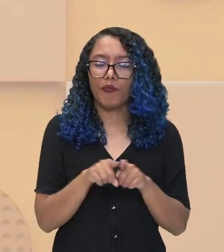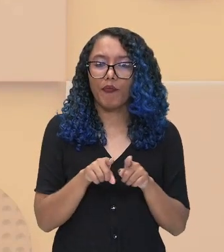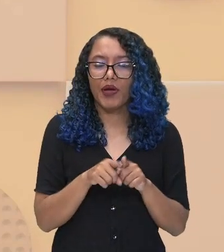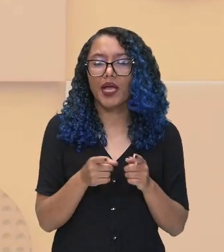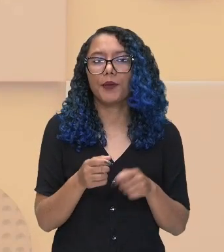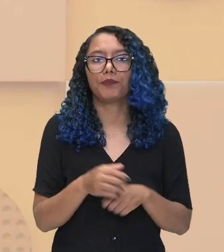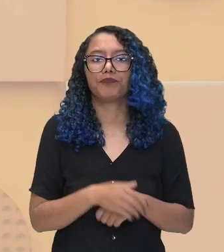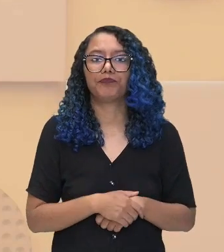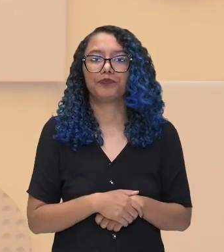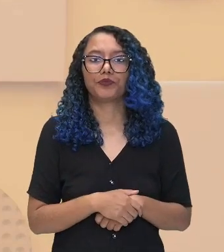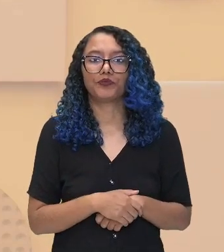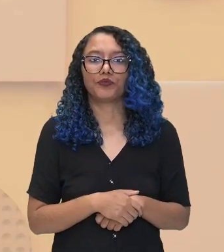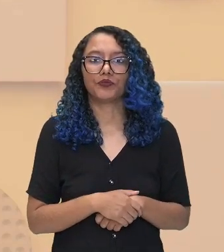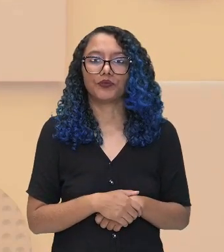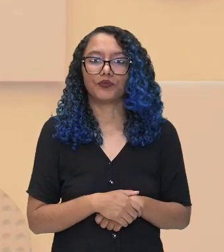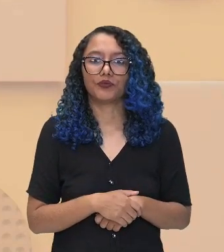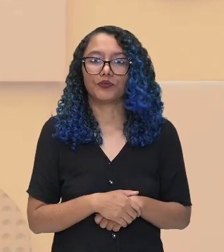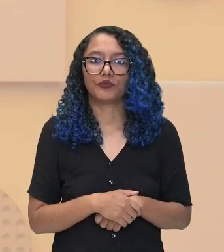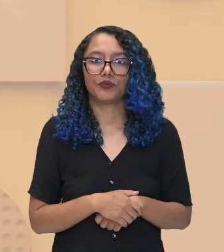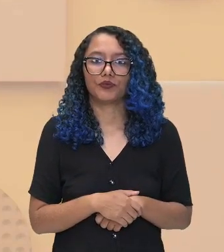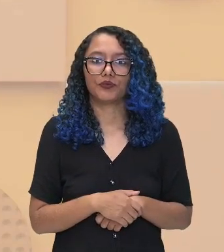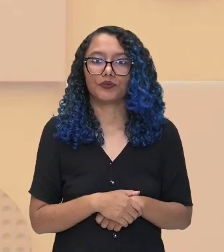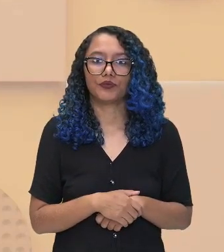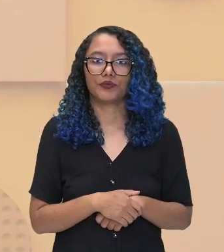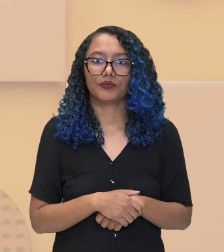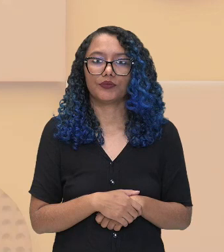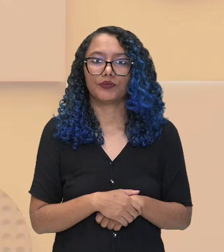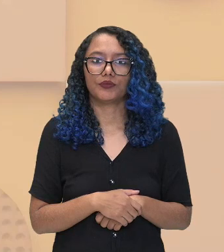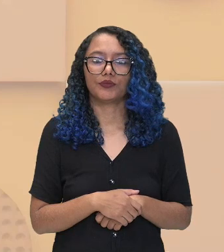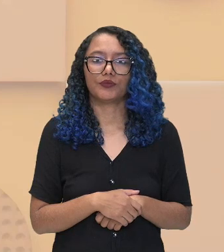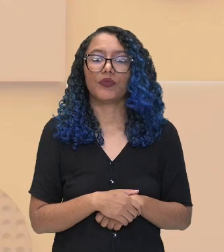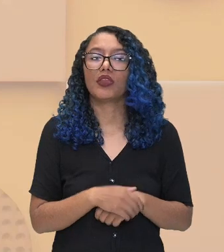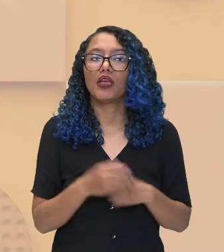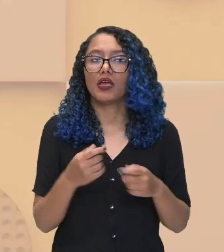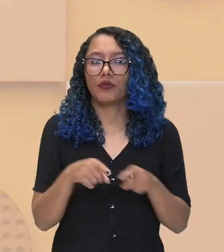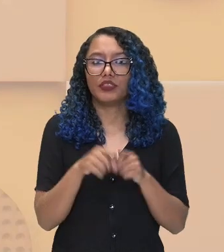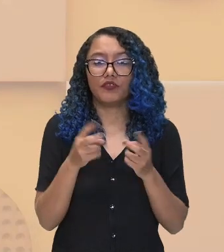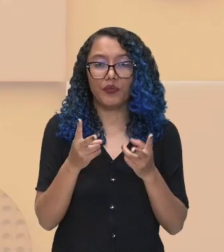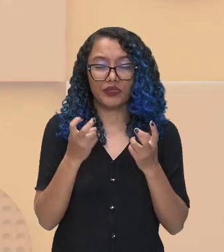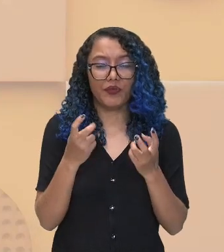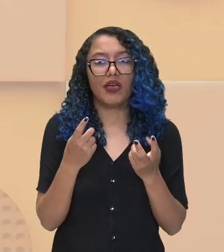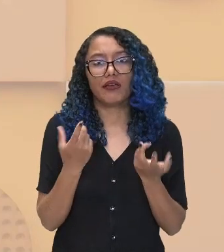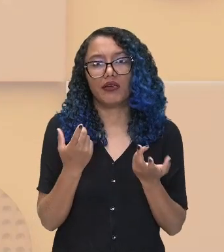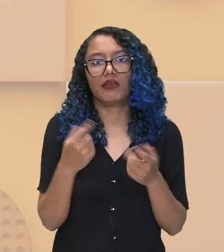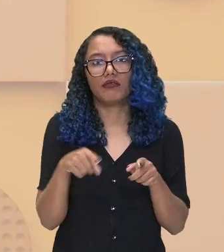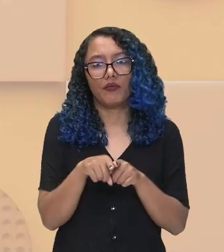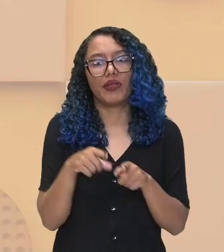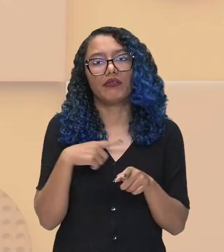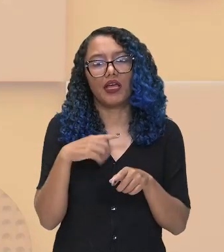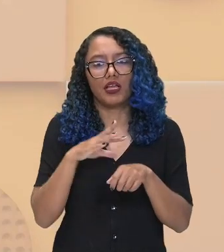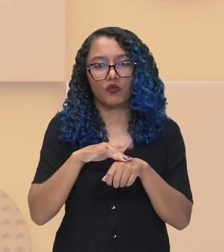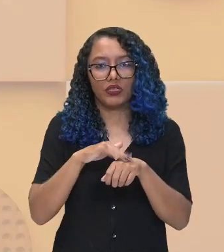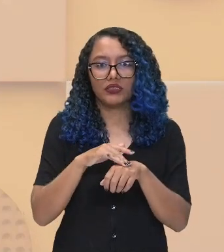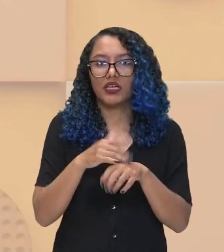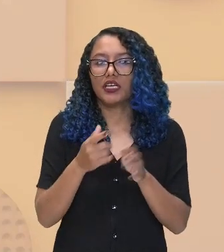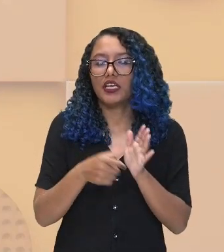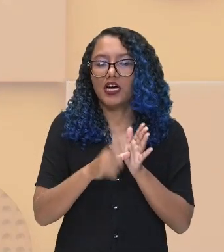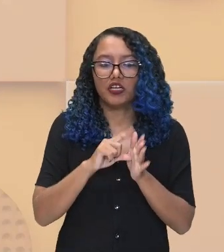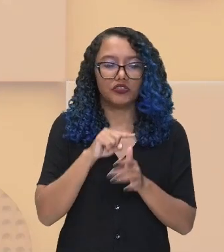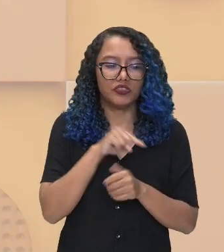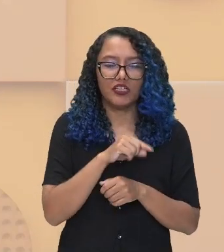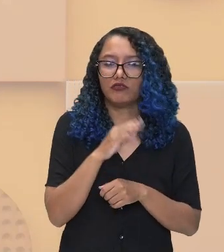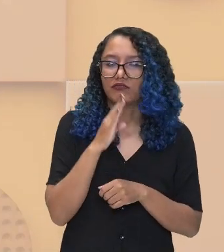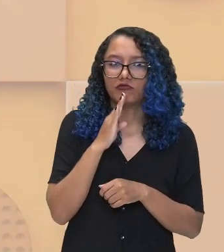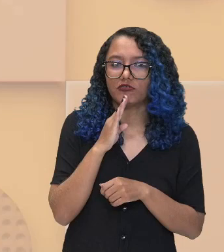observamos, vamos também observar a presença de doenças que até então eram desconhecidas e que acabaram aí